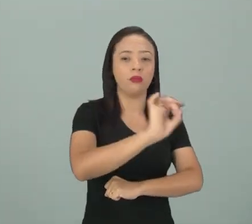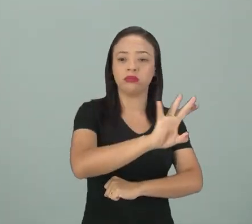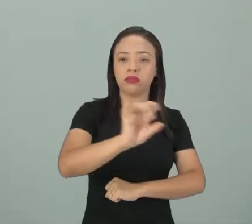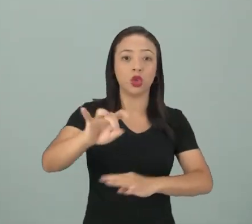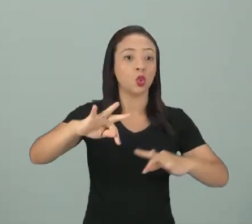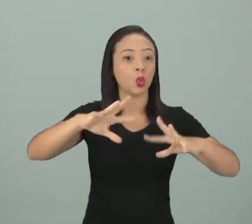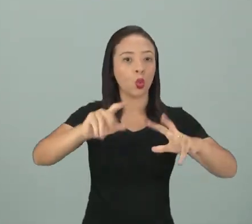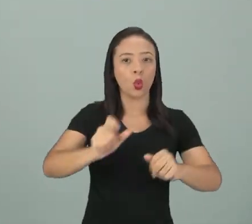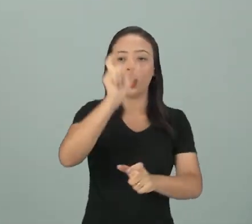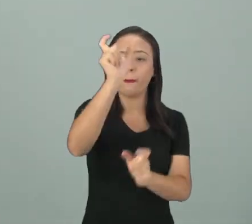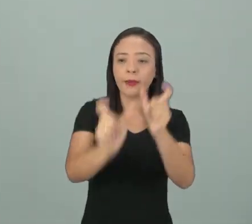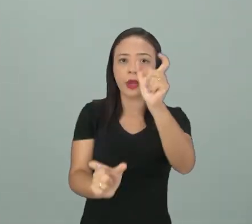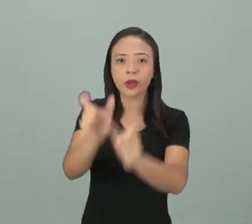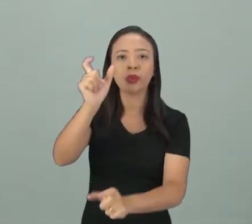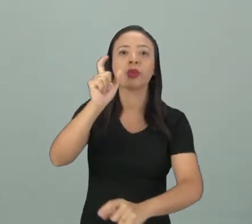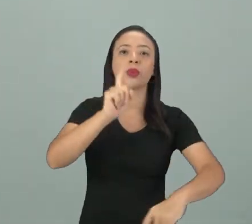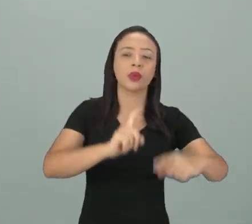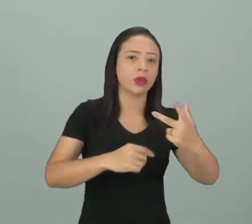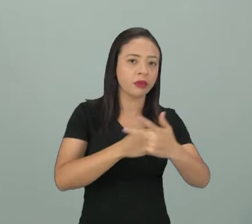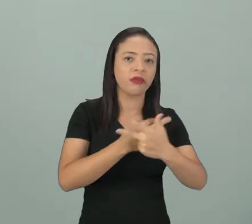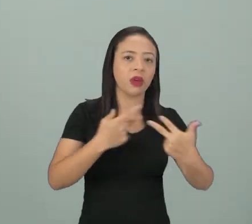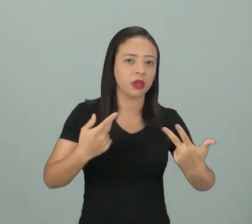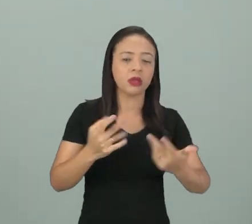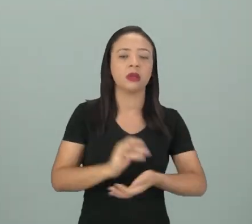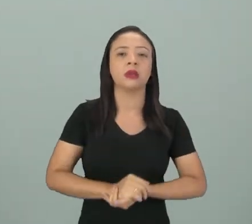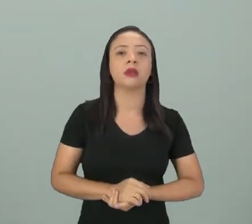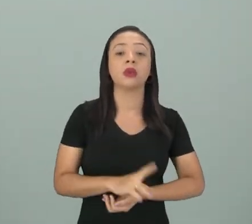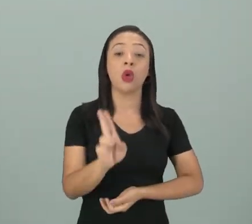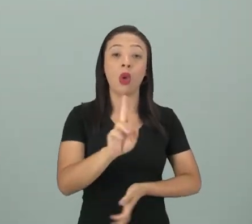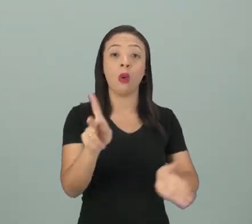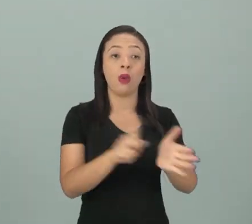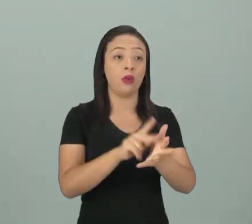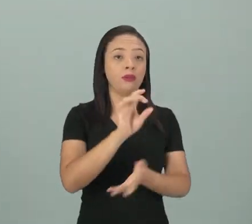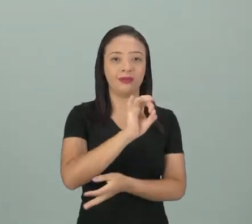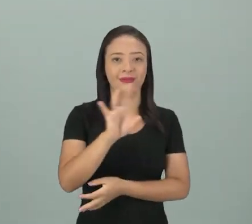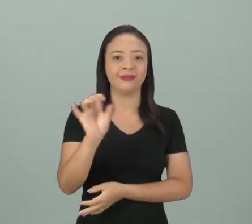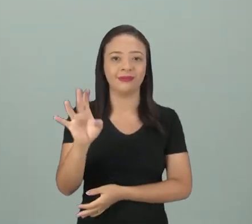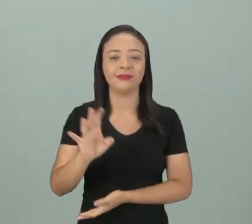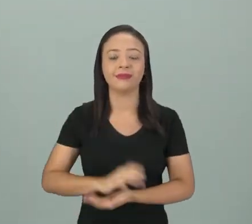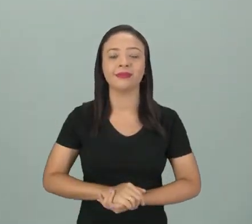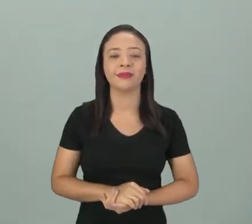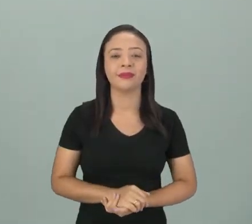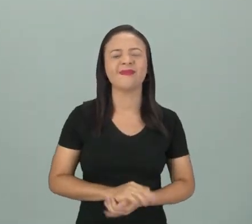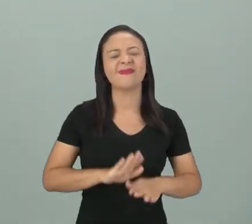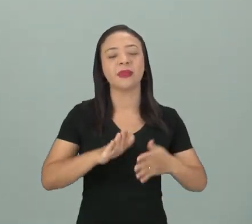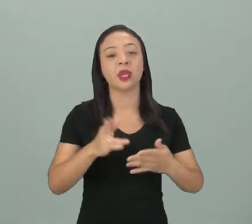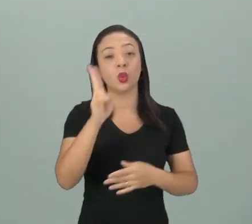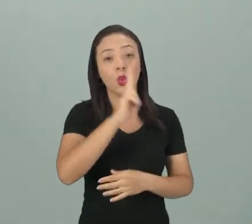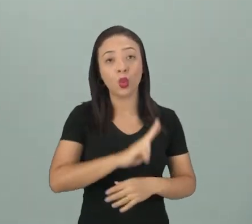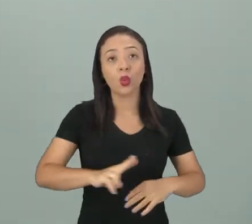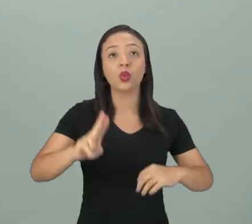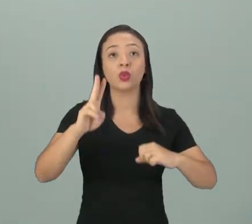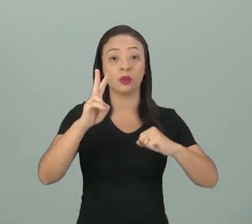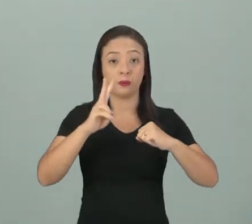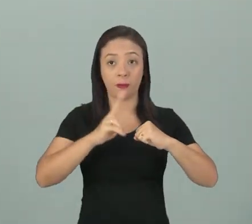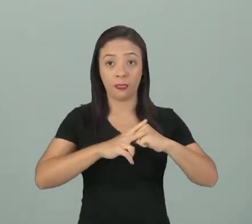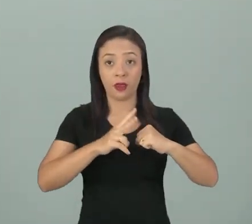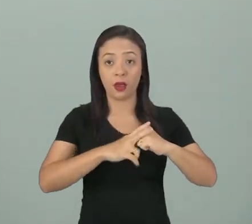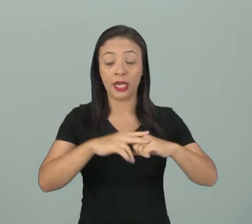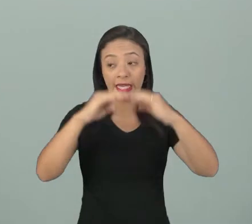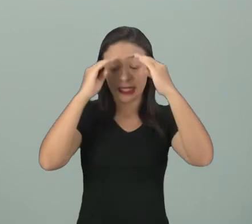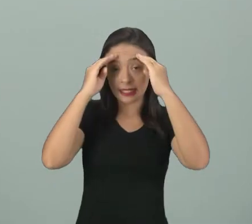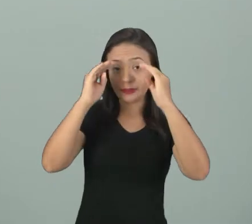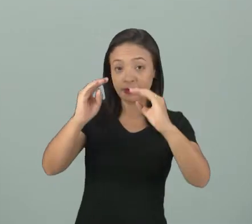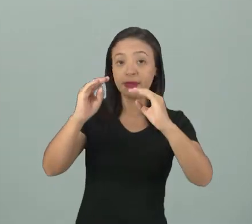As pessoas, aí os fenômenos, enfim, dá nome às coisas, tá? Então, eu uso esse verbo de acordo com o